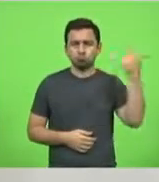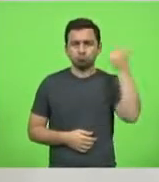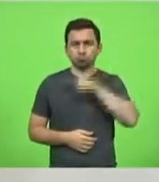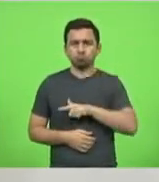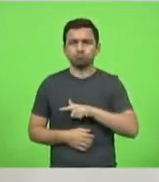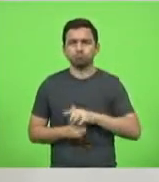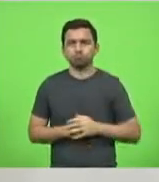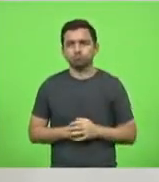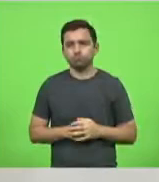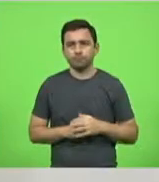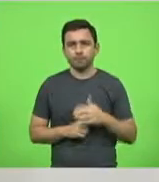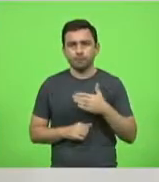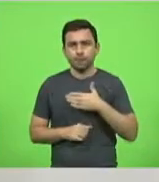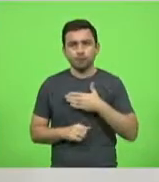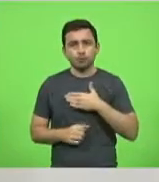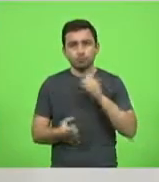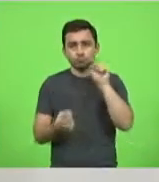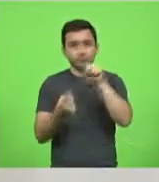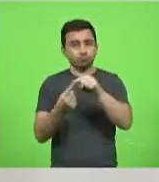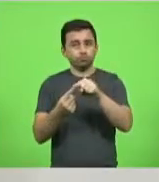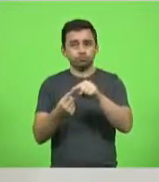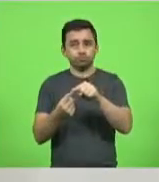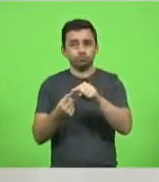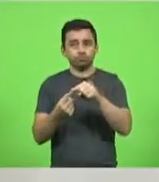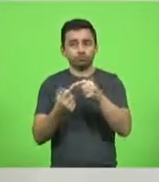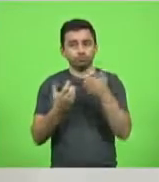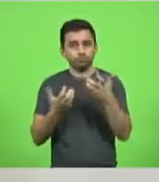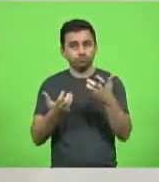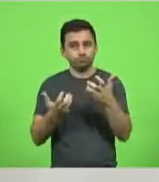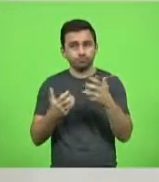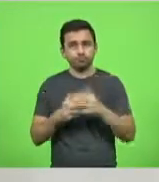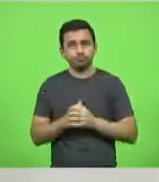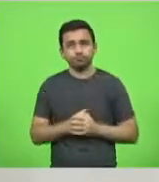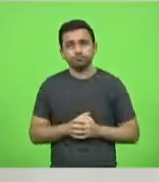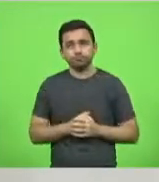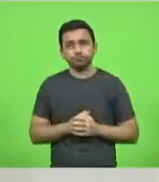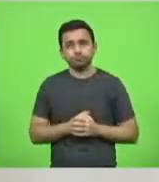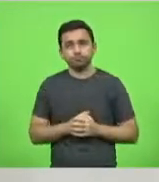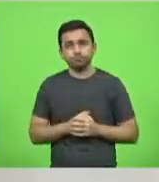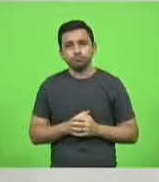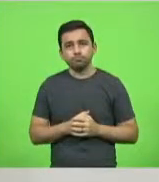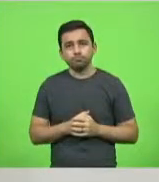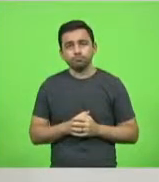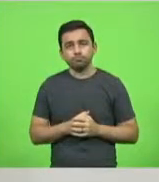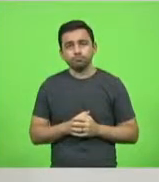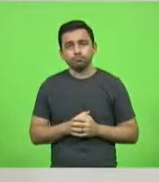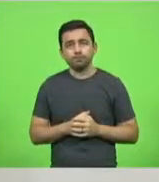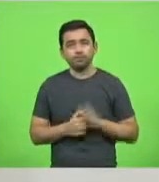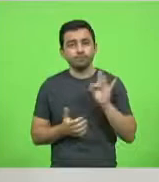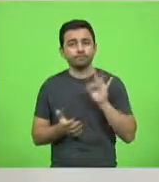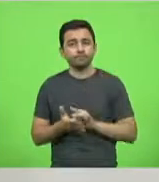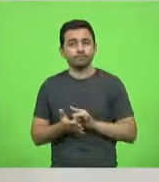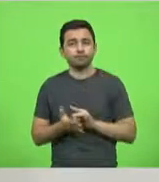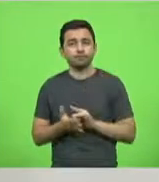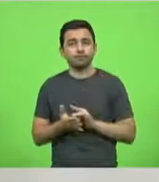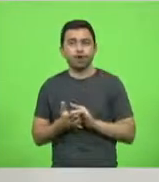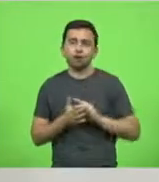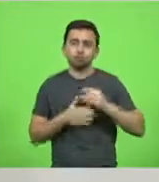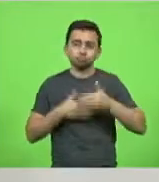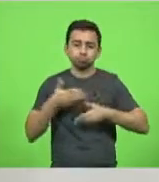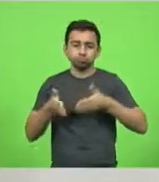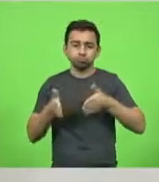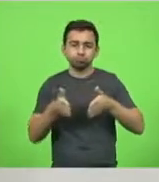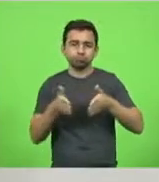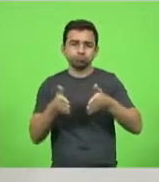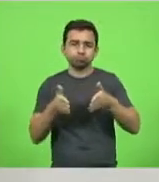Na minha parte da missão que me foi incumbida. Bem verdade que, no percorrer do caminho, muitos